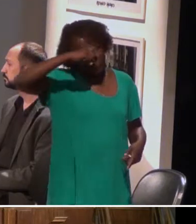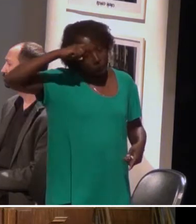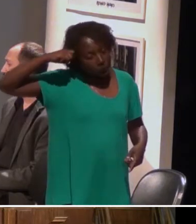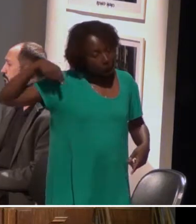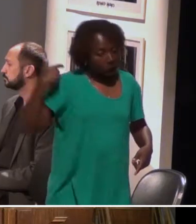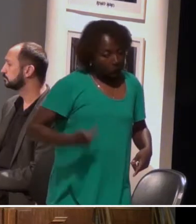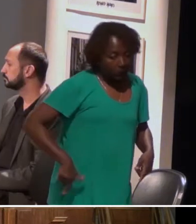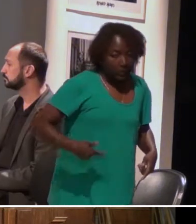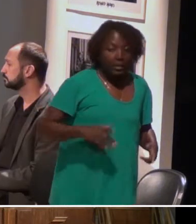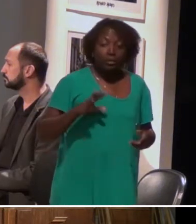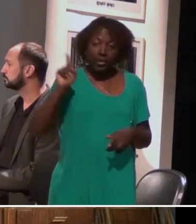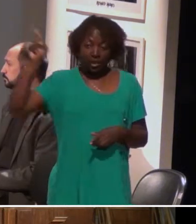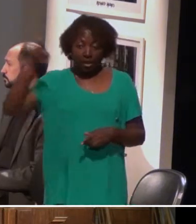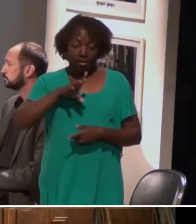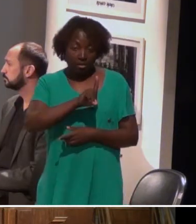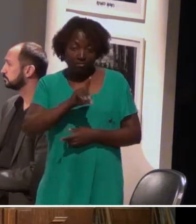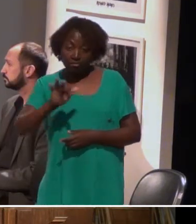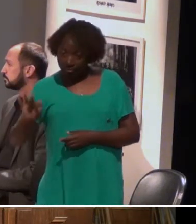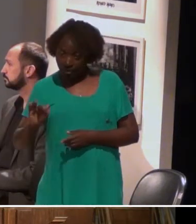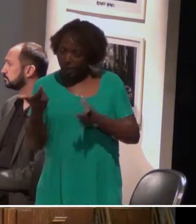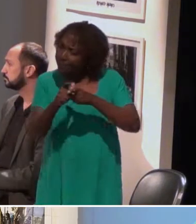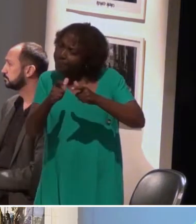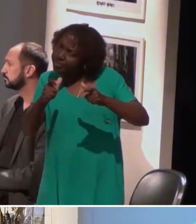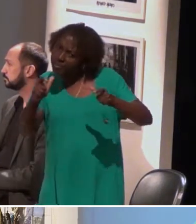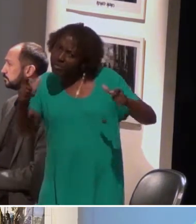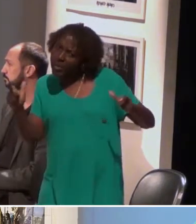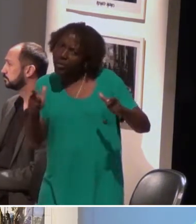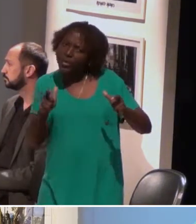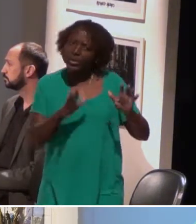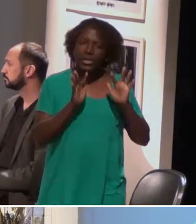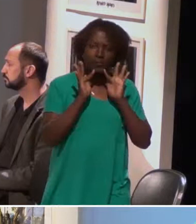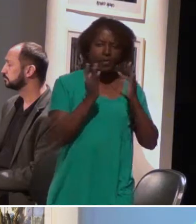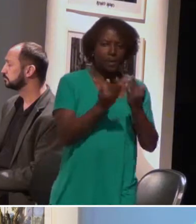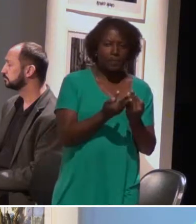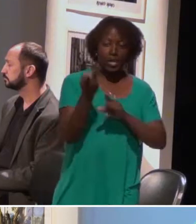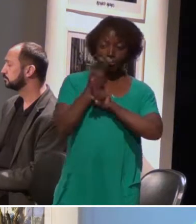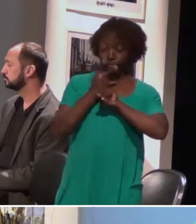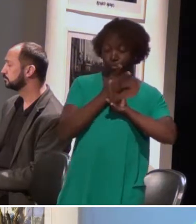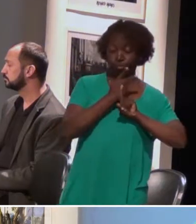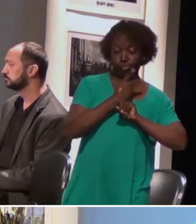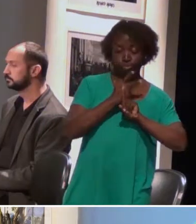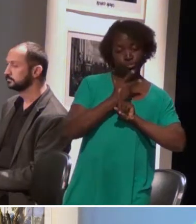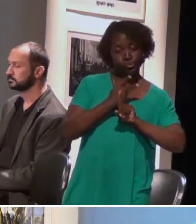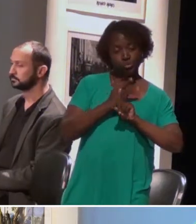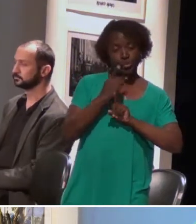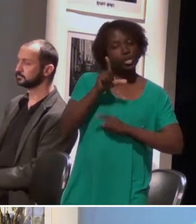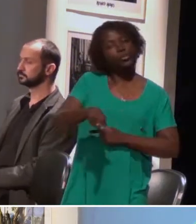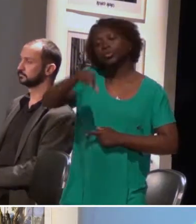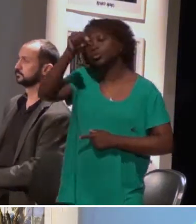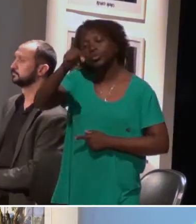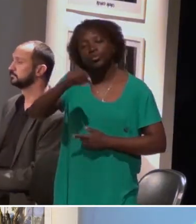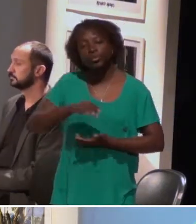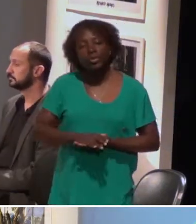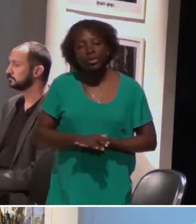como a gente está no Distrito Federal, a maioria das famílias que nos procuram, eles optaram por